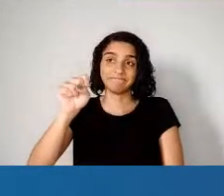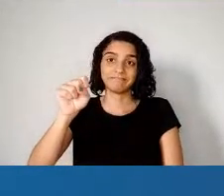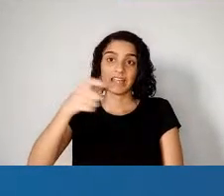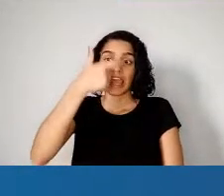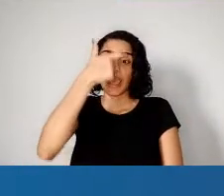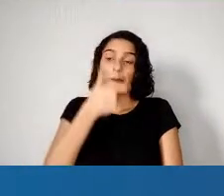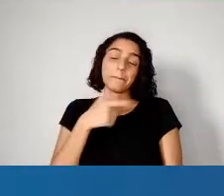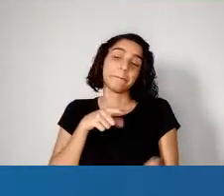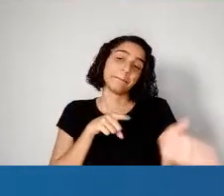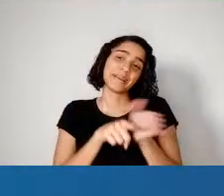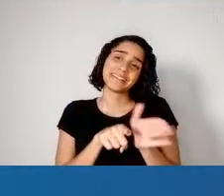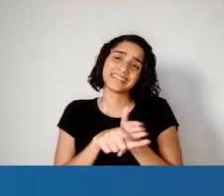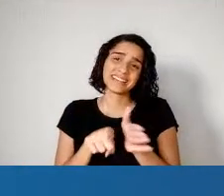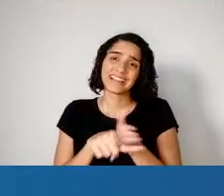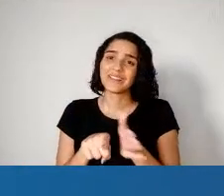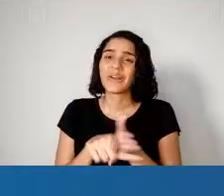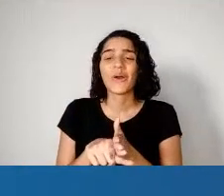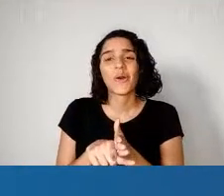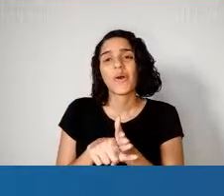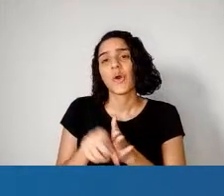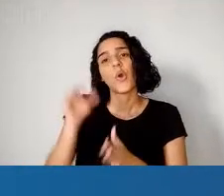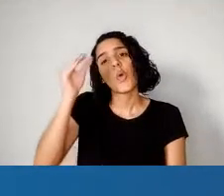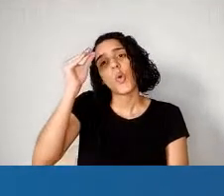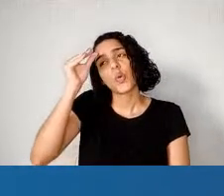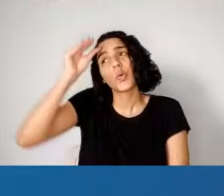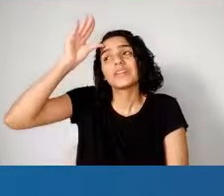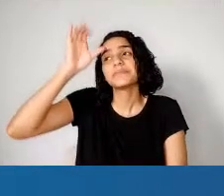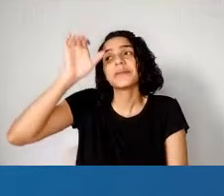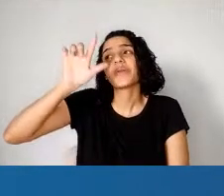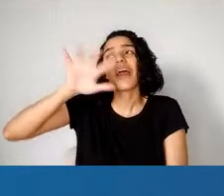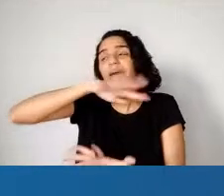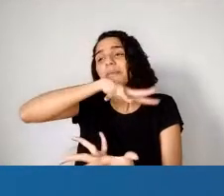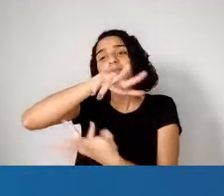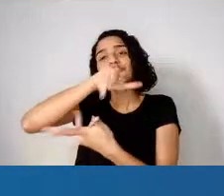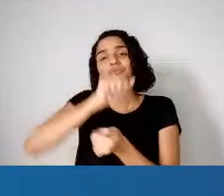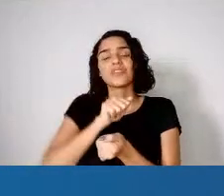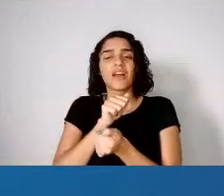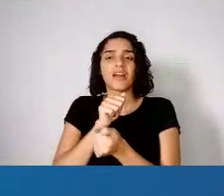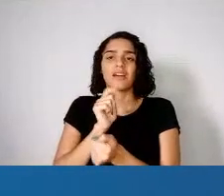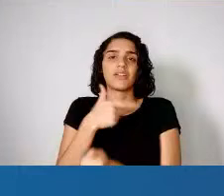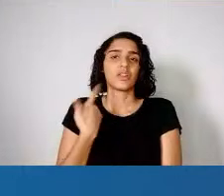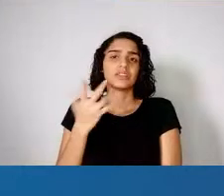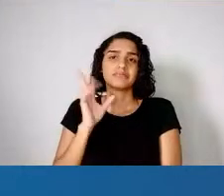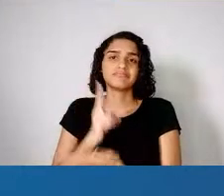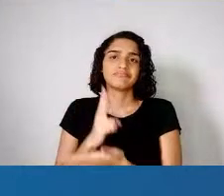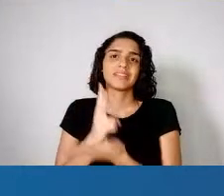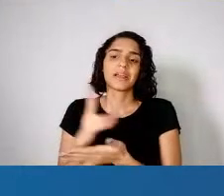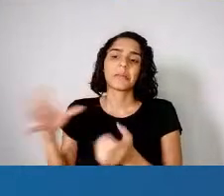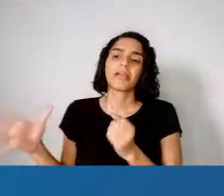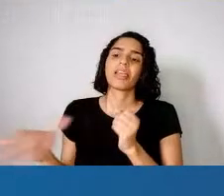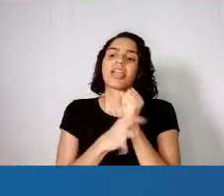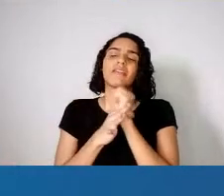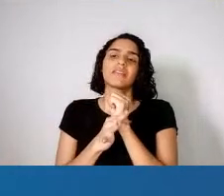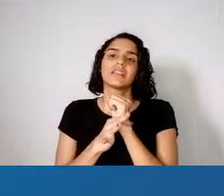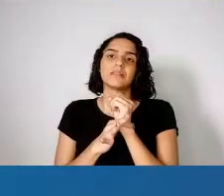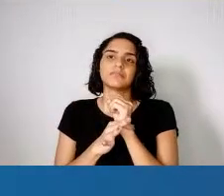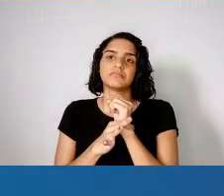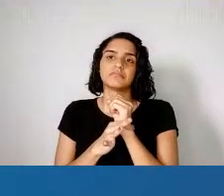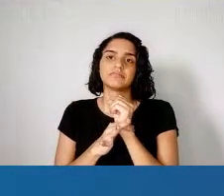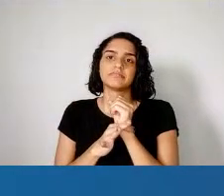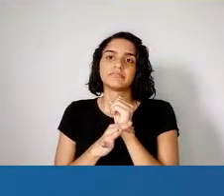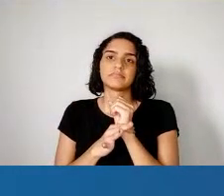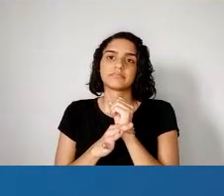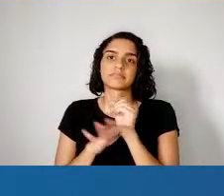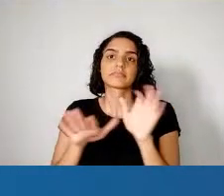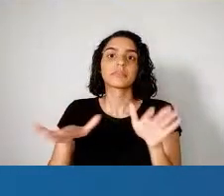conhecimento foi sempre uma utopia do universal, isso, nós todos defendemos isso, né? Então, isso é que nos